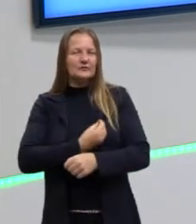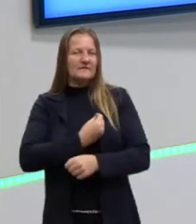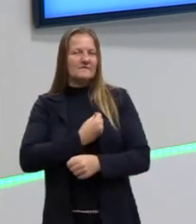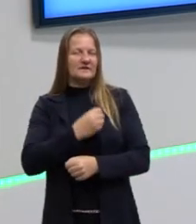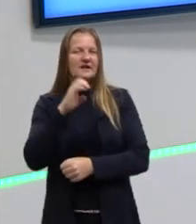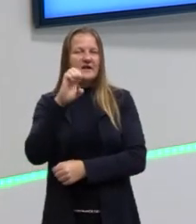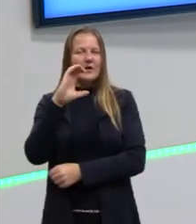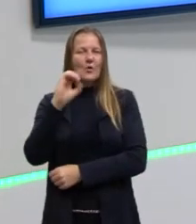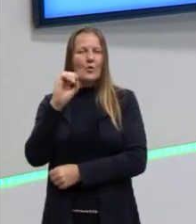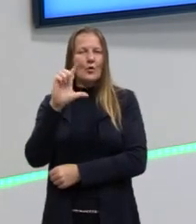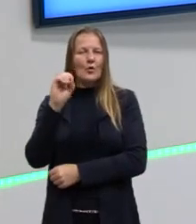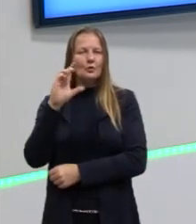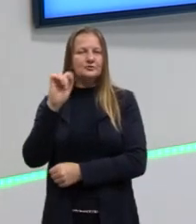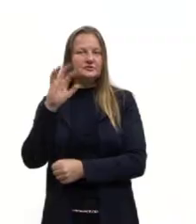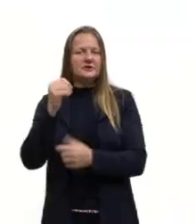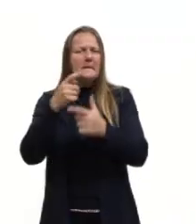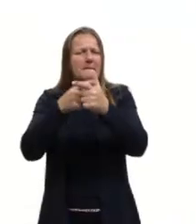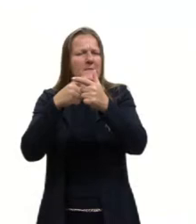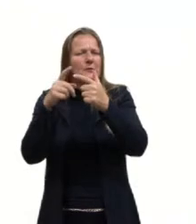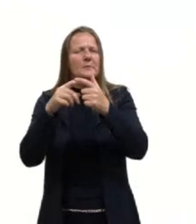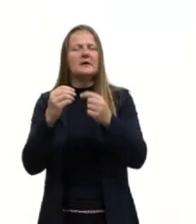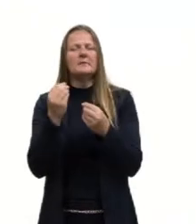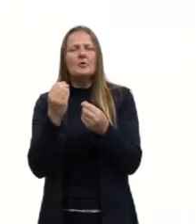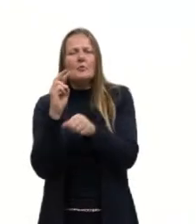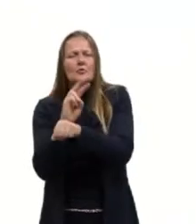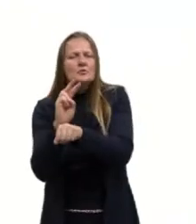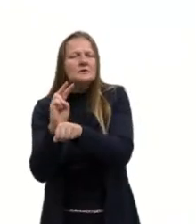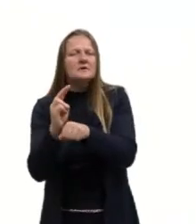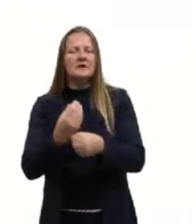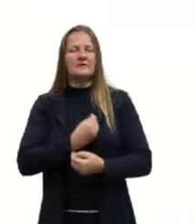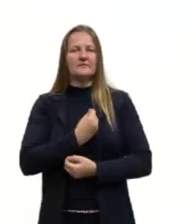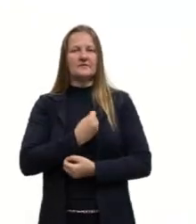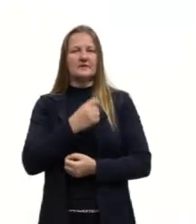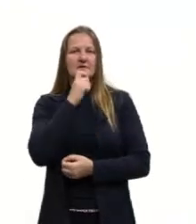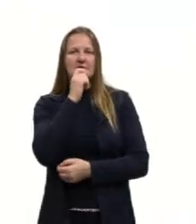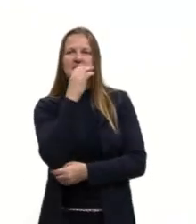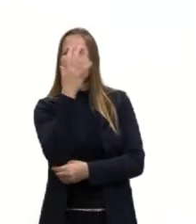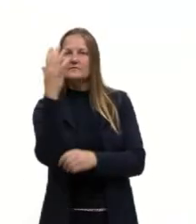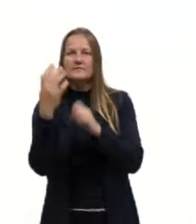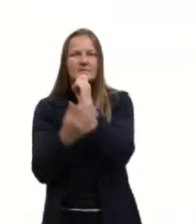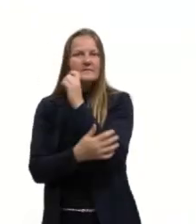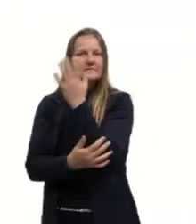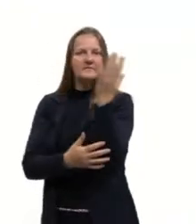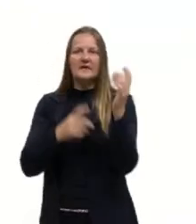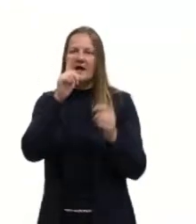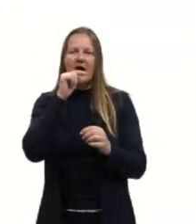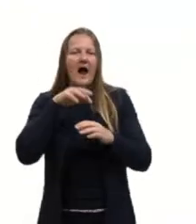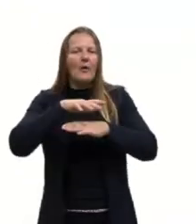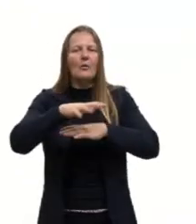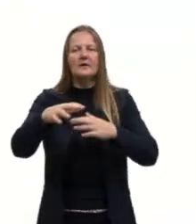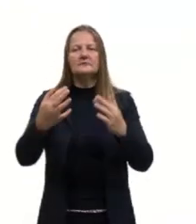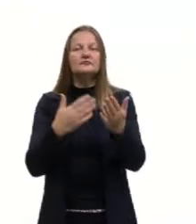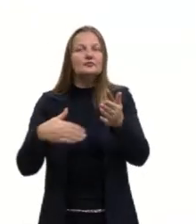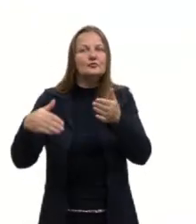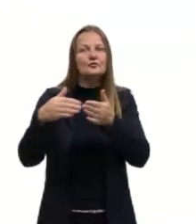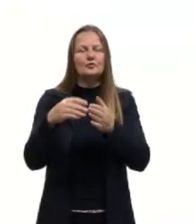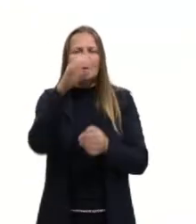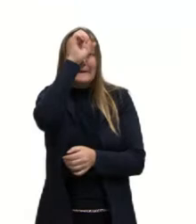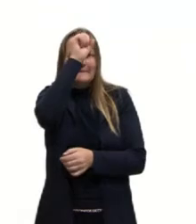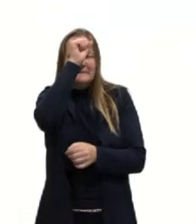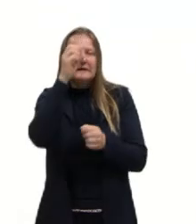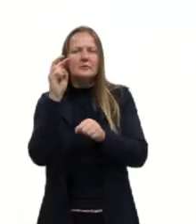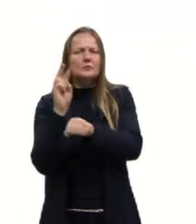problemas ambientais e medidas de conservação, né? Para que nós possamos aprender também, né? A